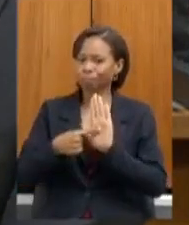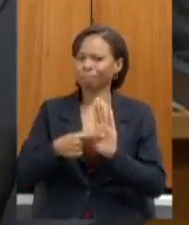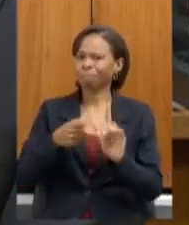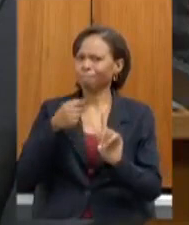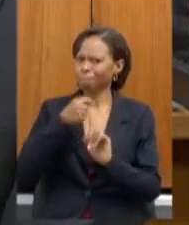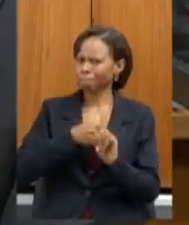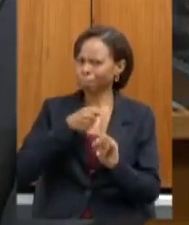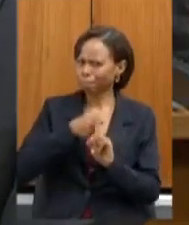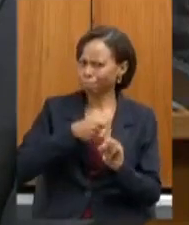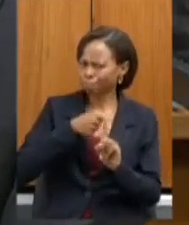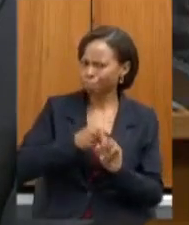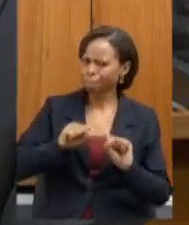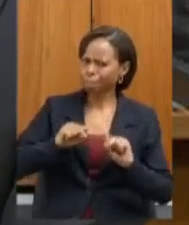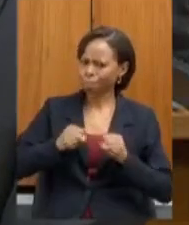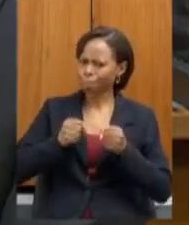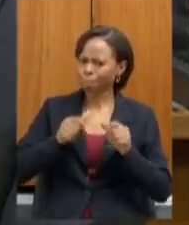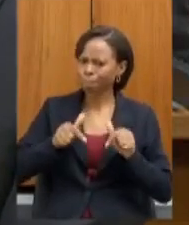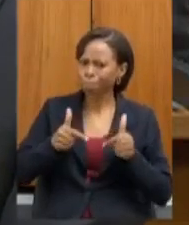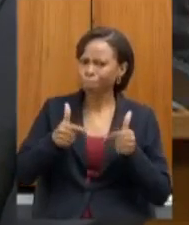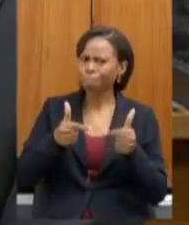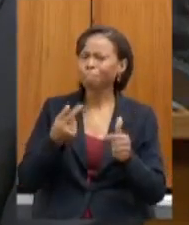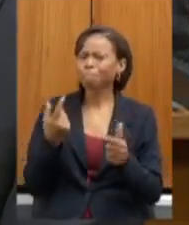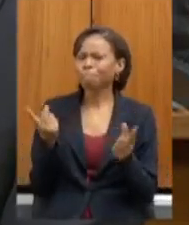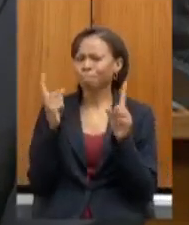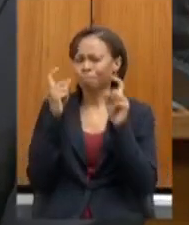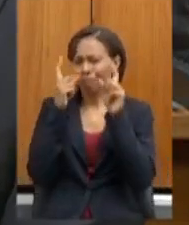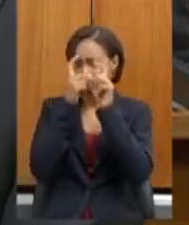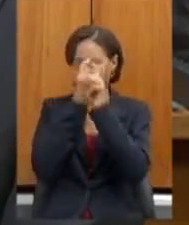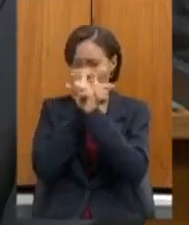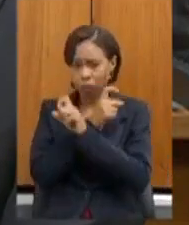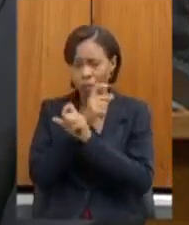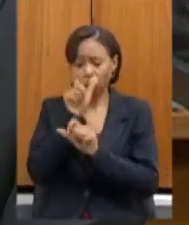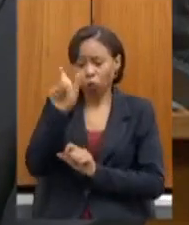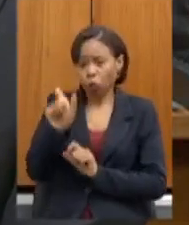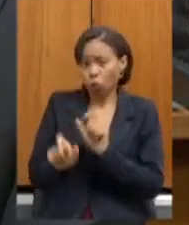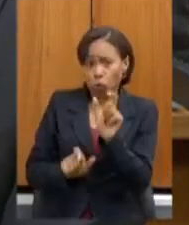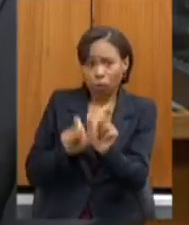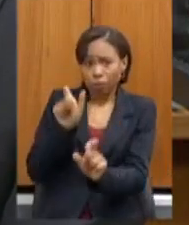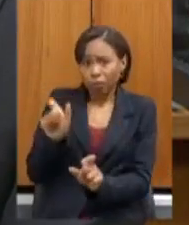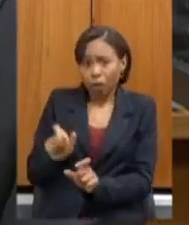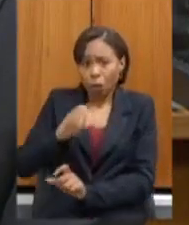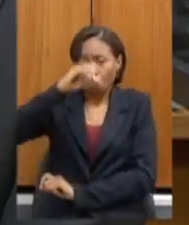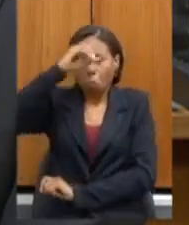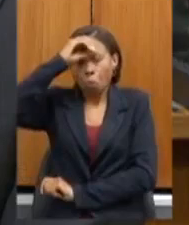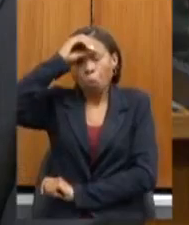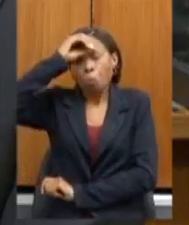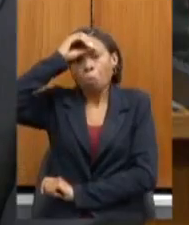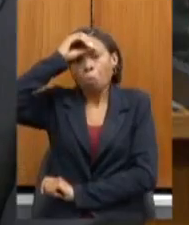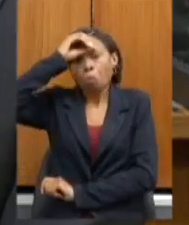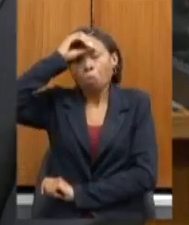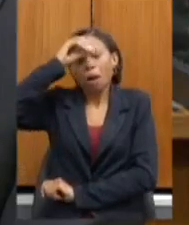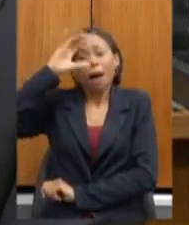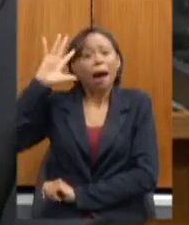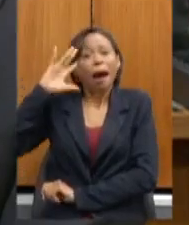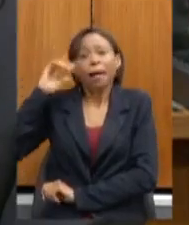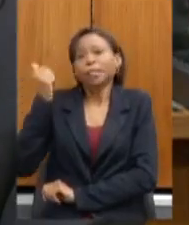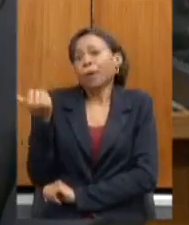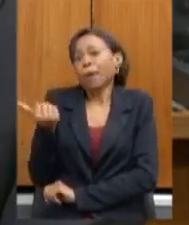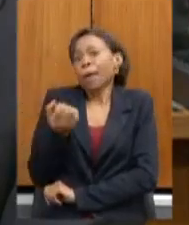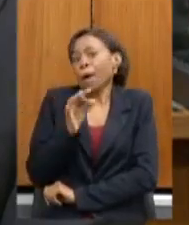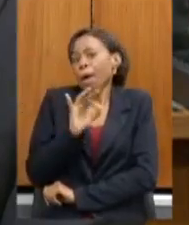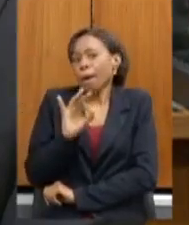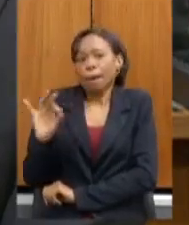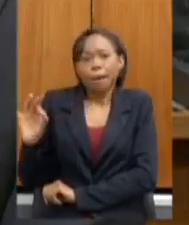empenho muito grande uma dificuldade e o pessoal que é mais ingênuo pode sim achar isso ótimo elogiar